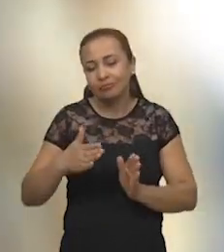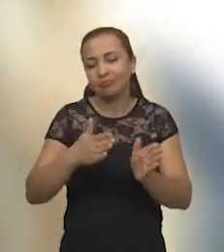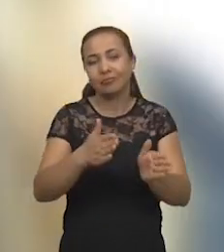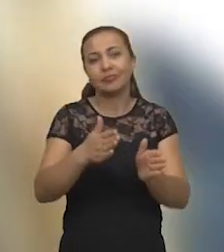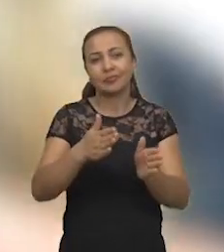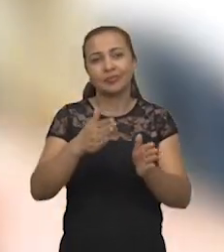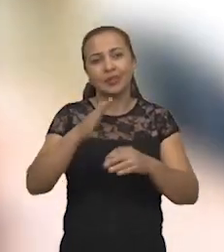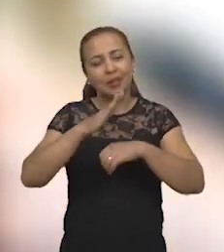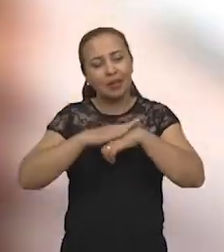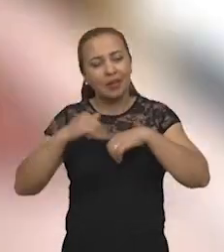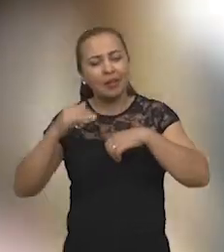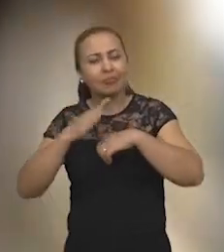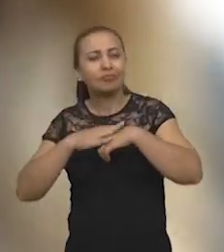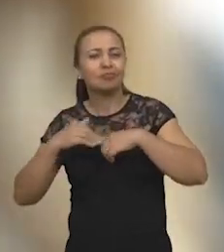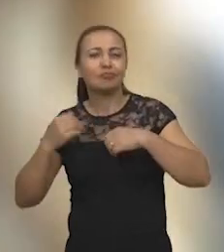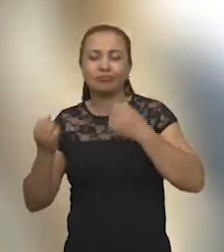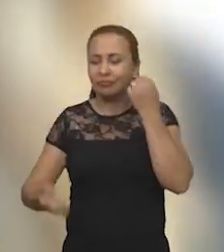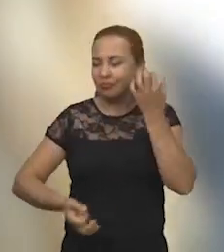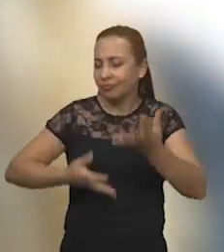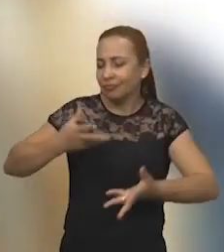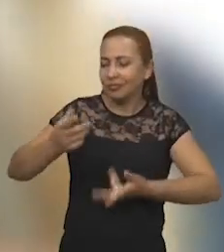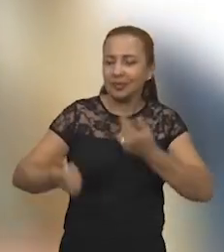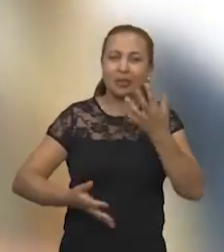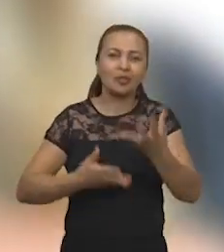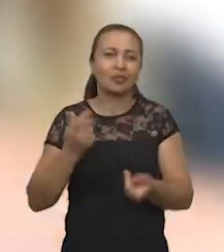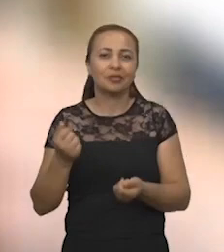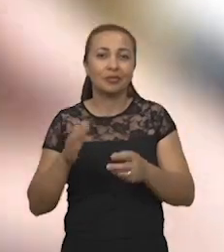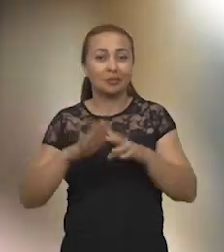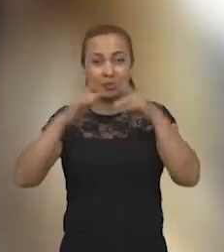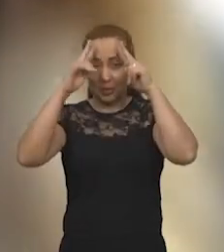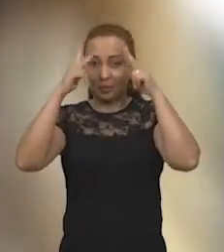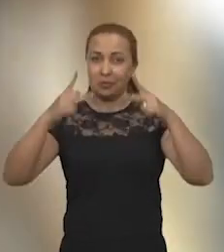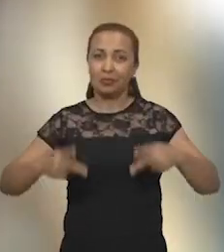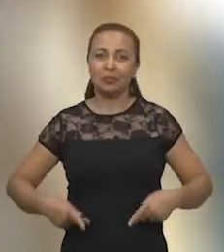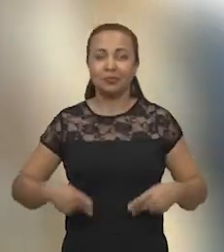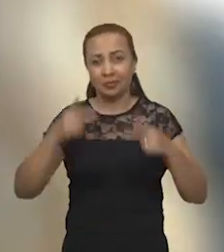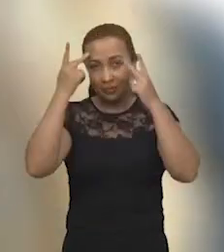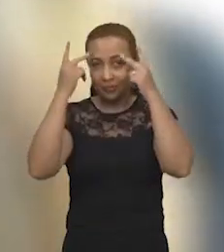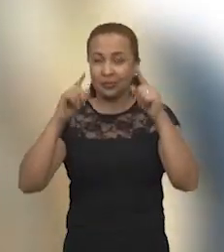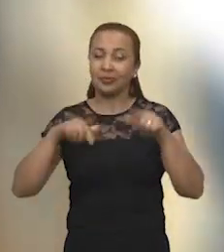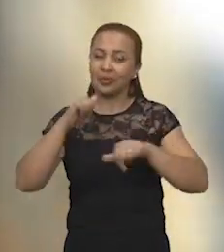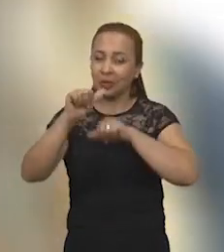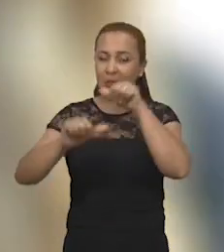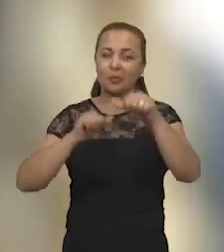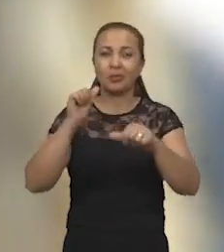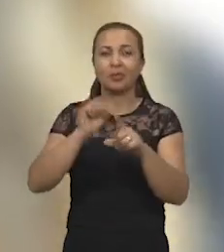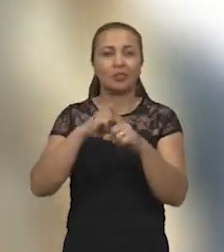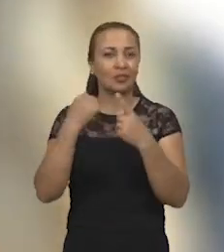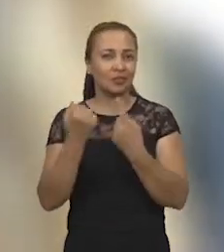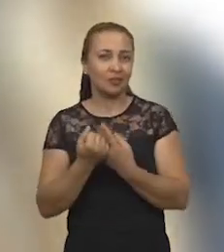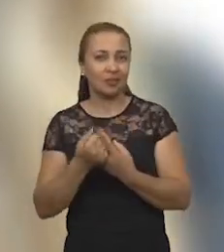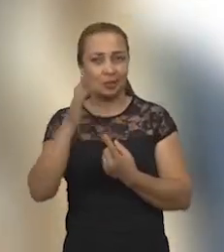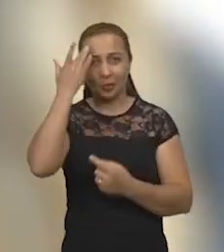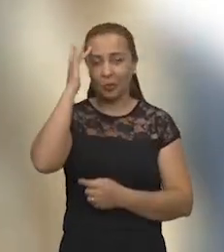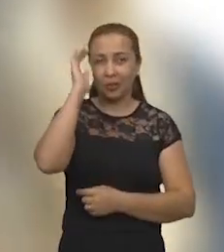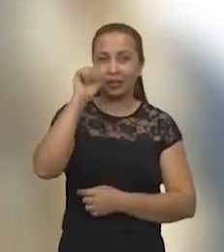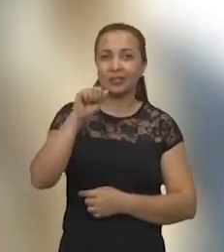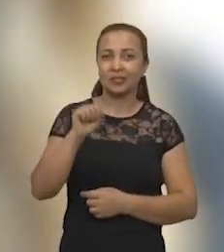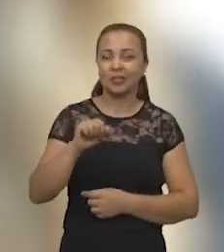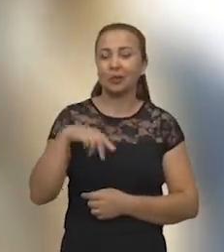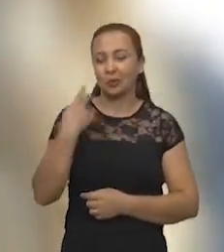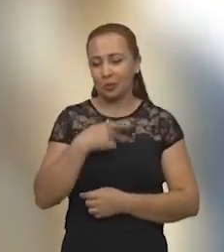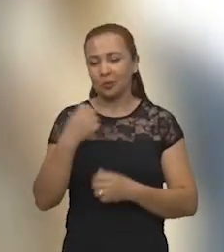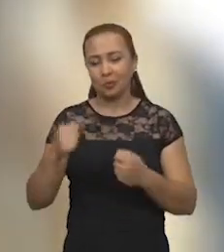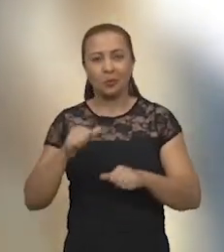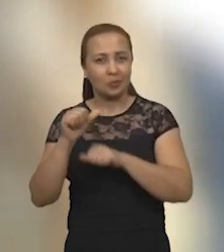mais poético, mais humano para a transformação da sociedade. Eu acho que